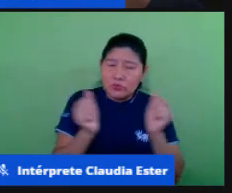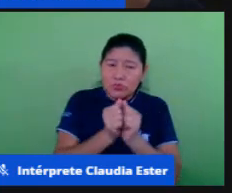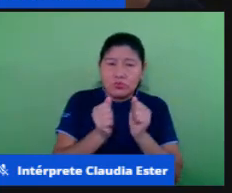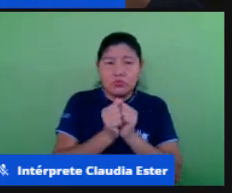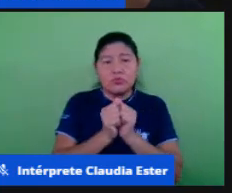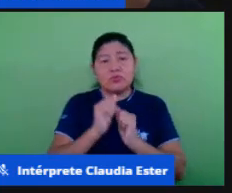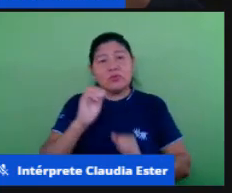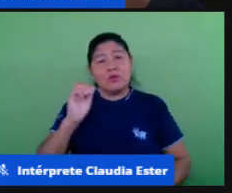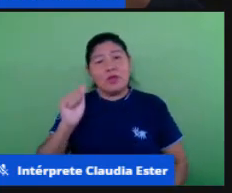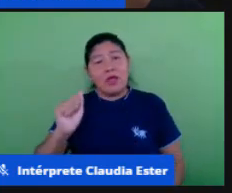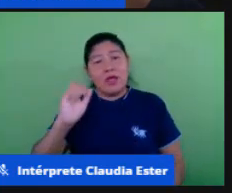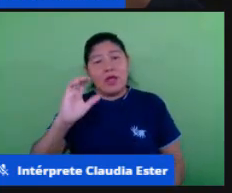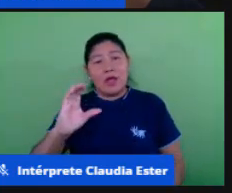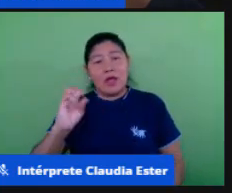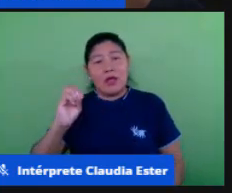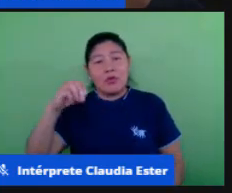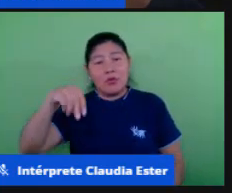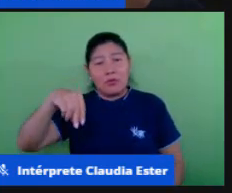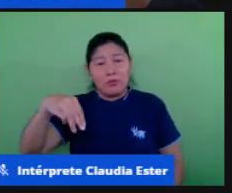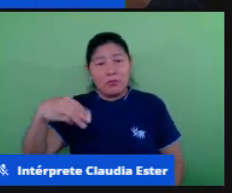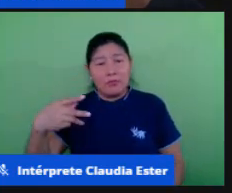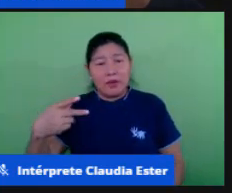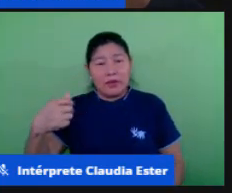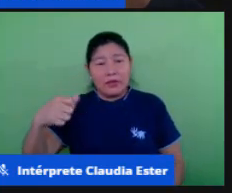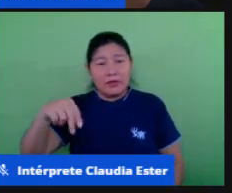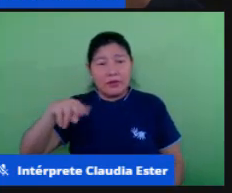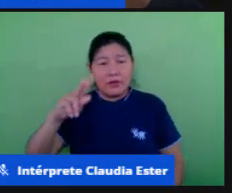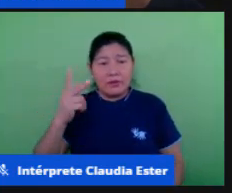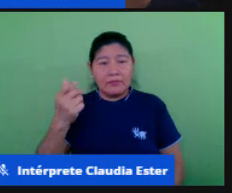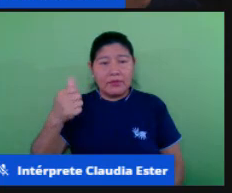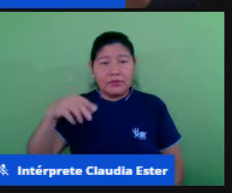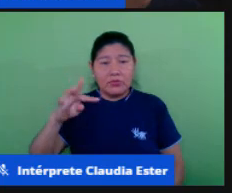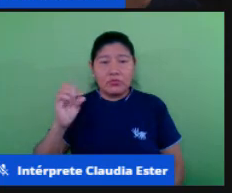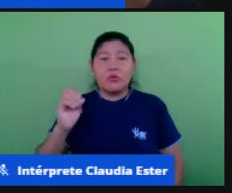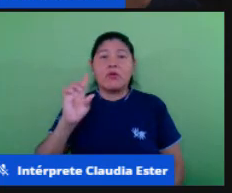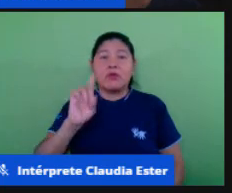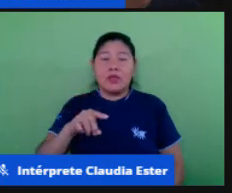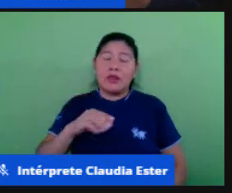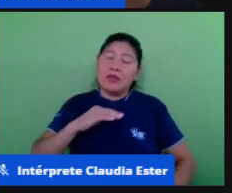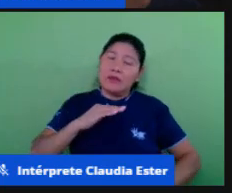que ela é como nós dizemos na didática que ela é processual